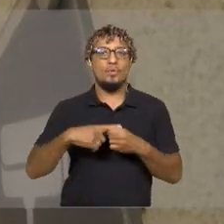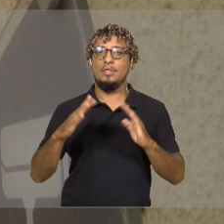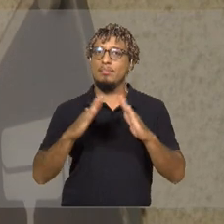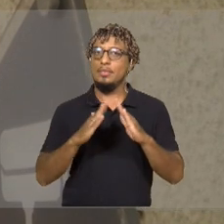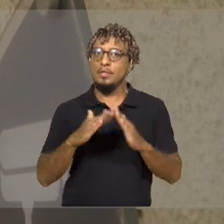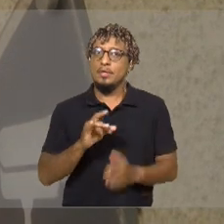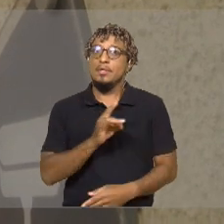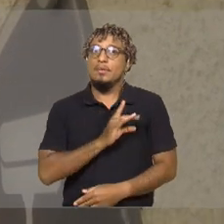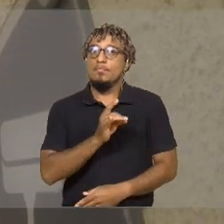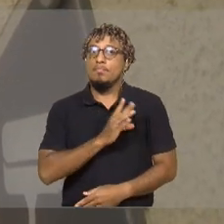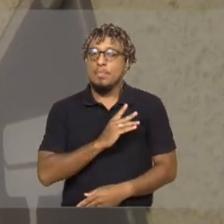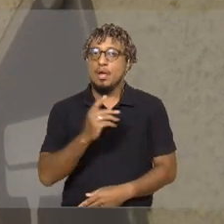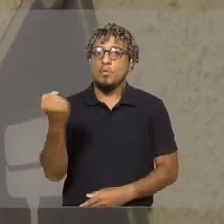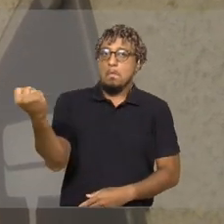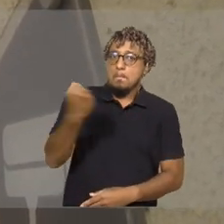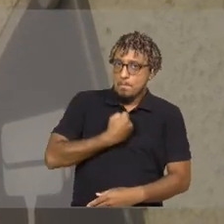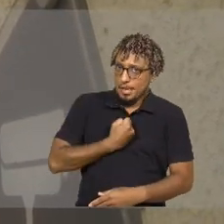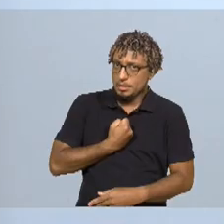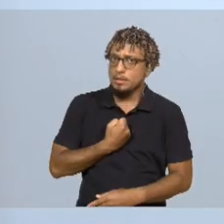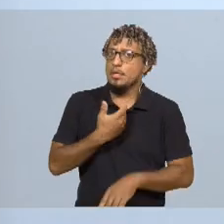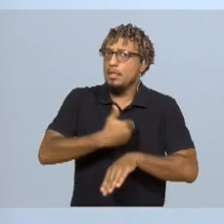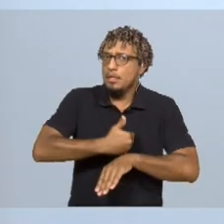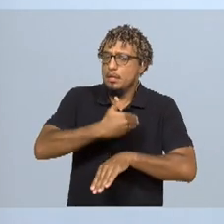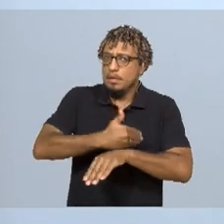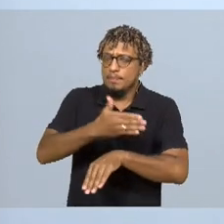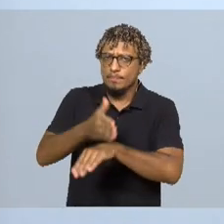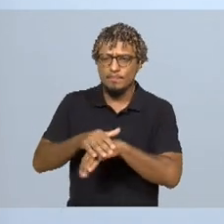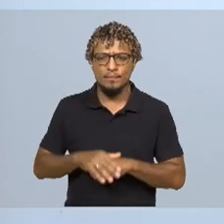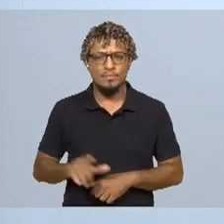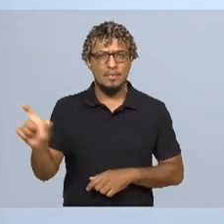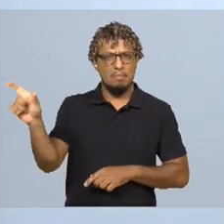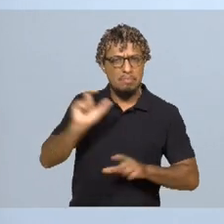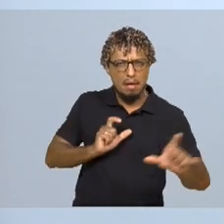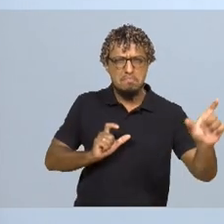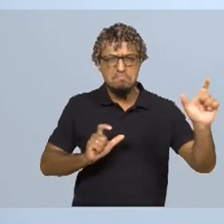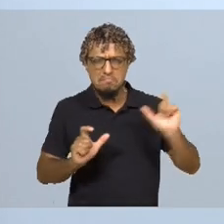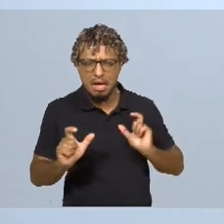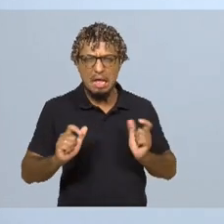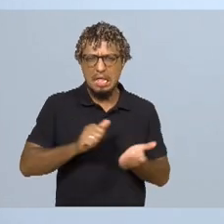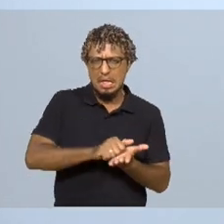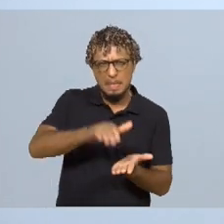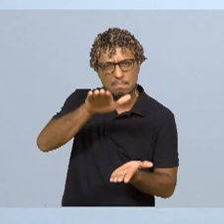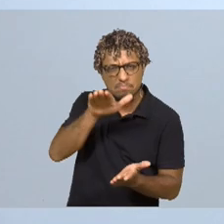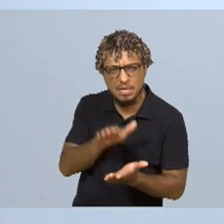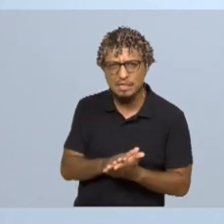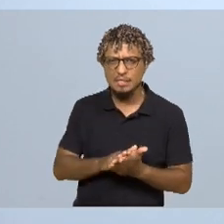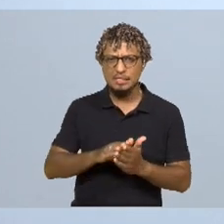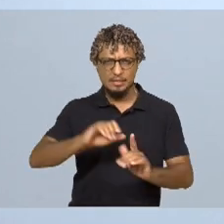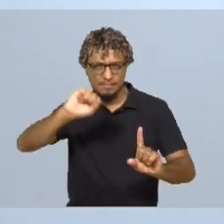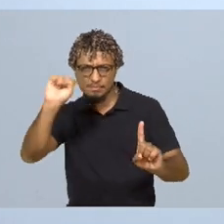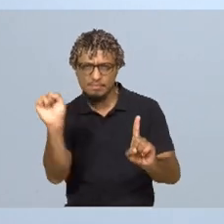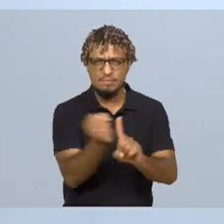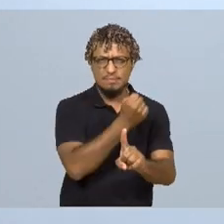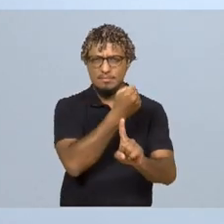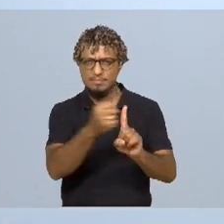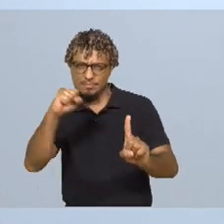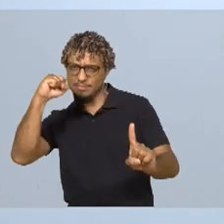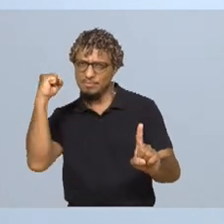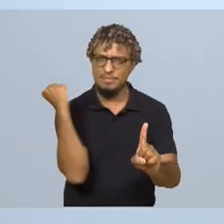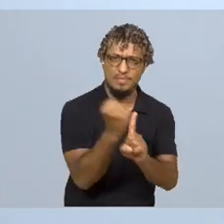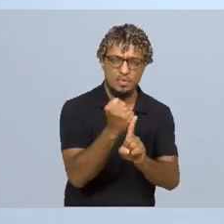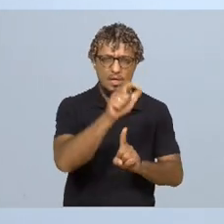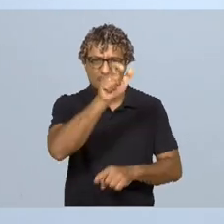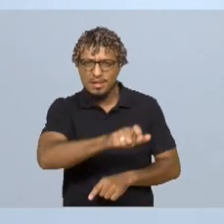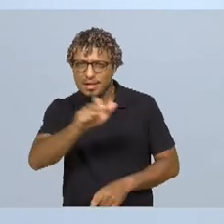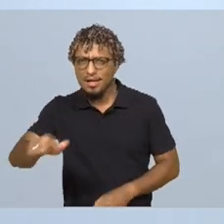E o medo da morte é constante. Xingamentos, ameaças, feminicídios. Um país que